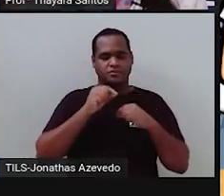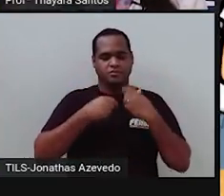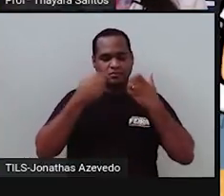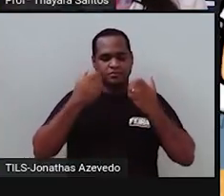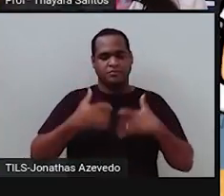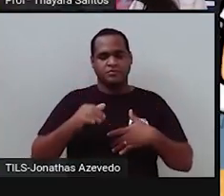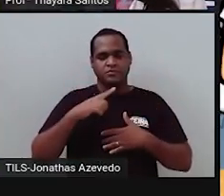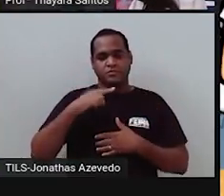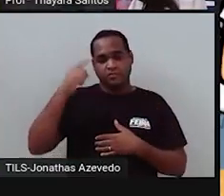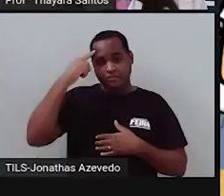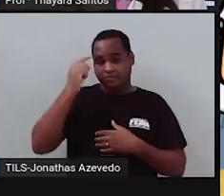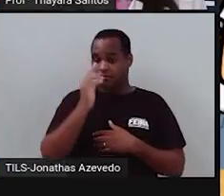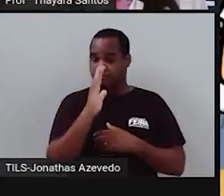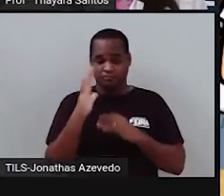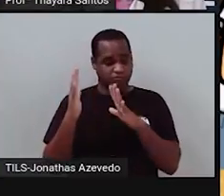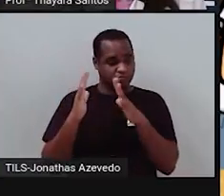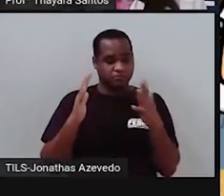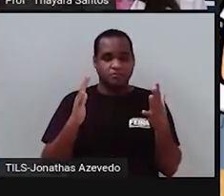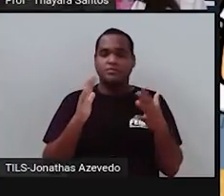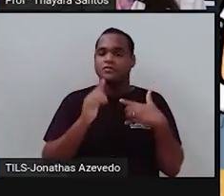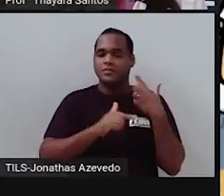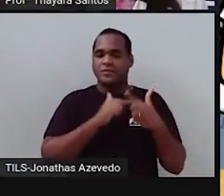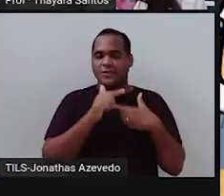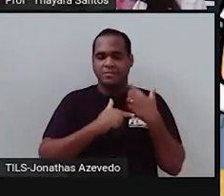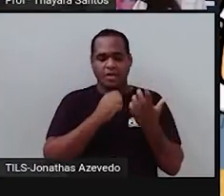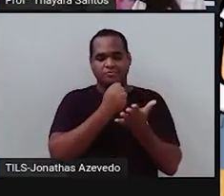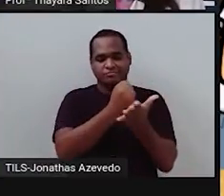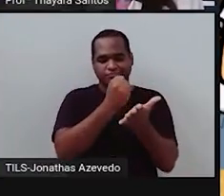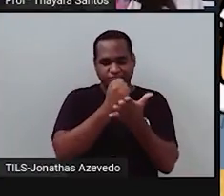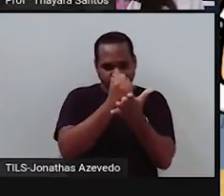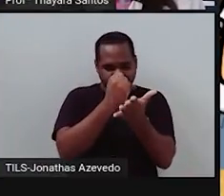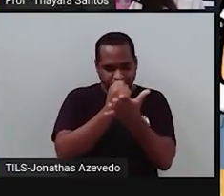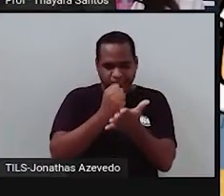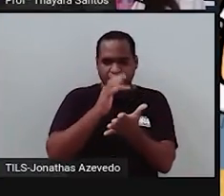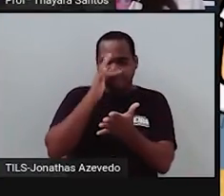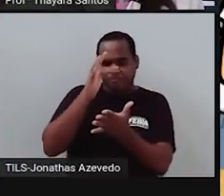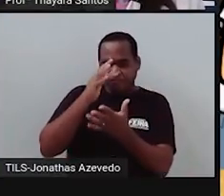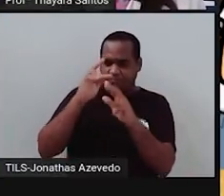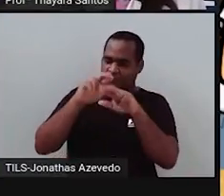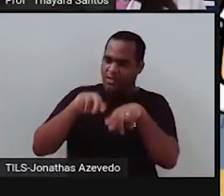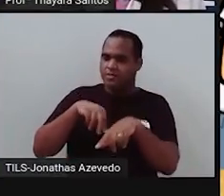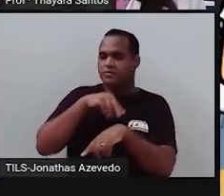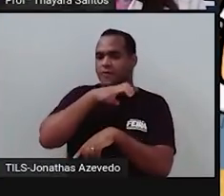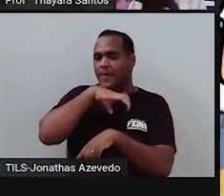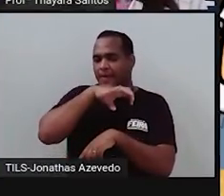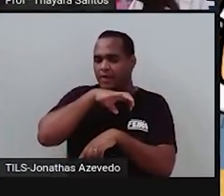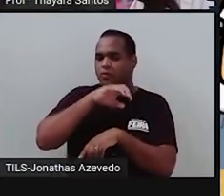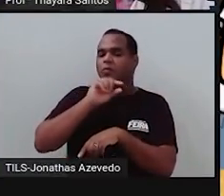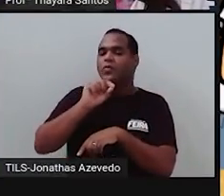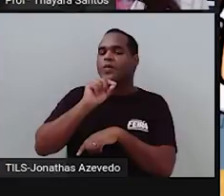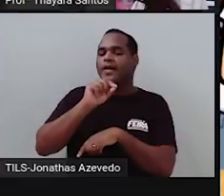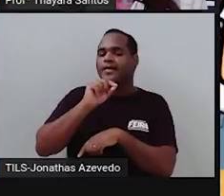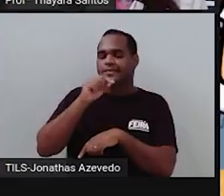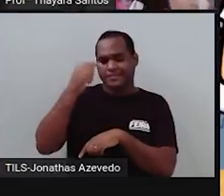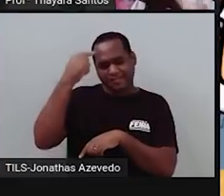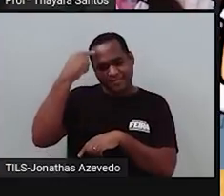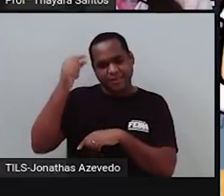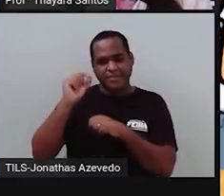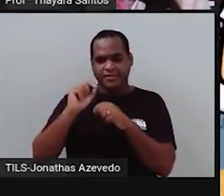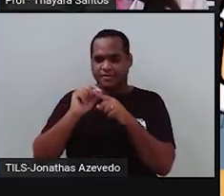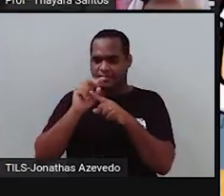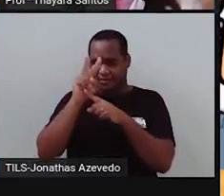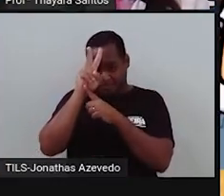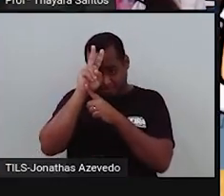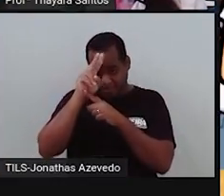natureza, quem faz esse trabalho de auxiliar a reprodução das plantas com flores são os agentes polinizadores, que são os